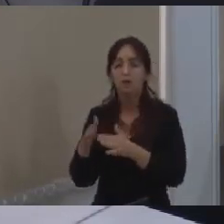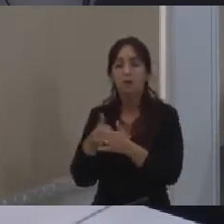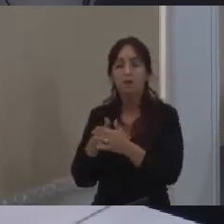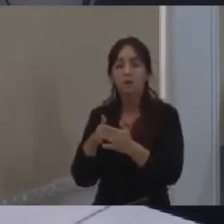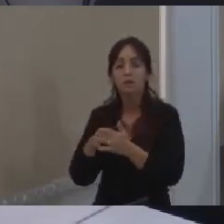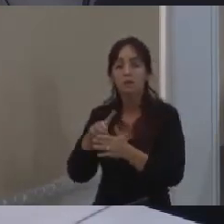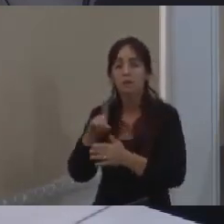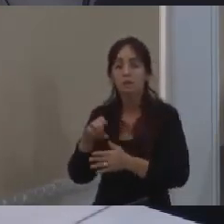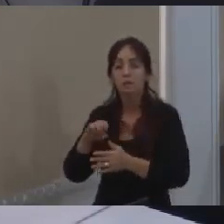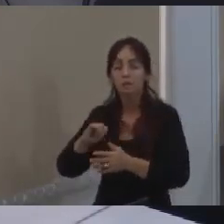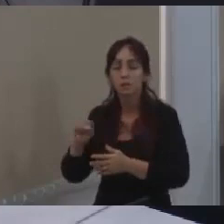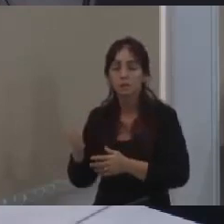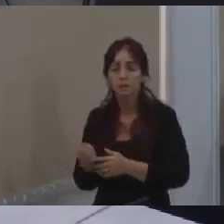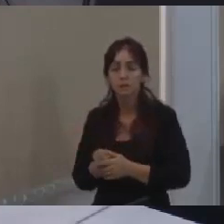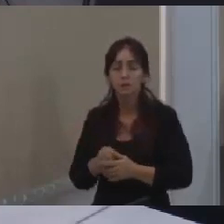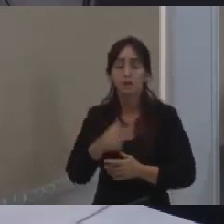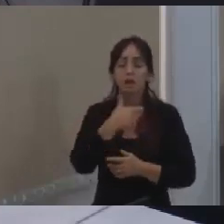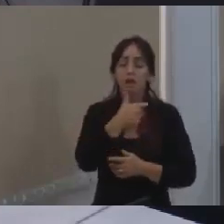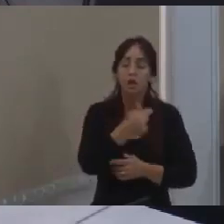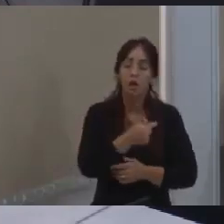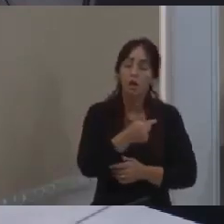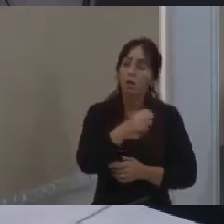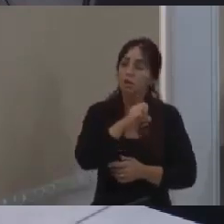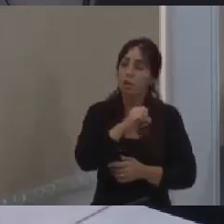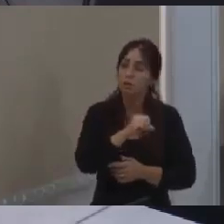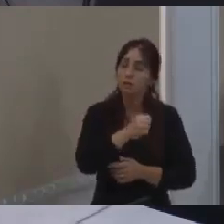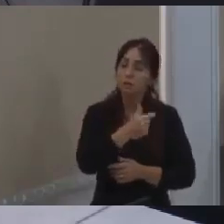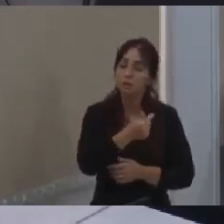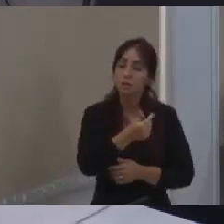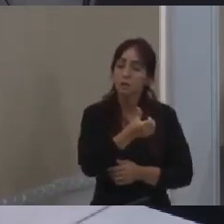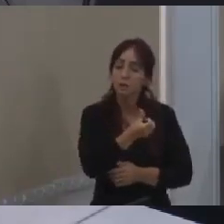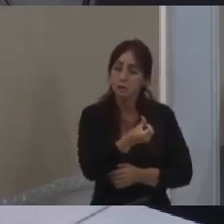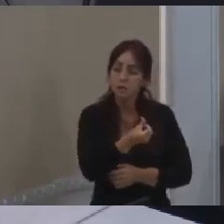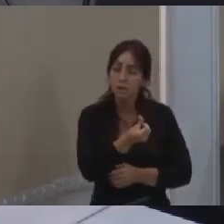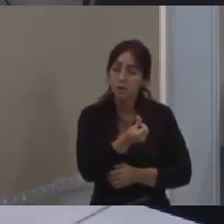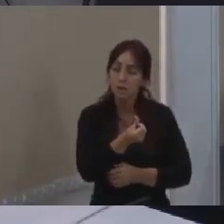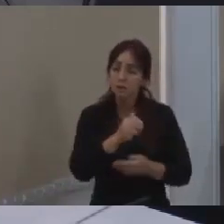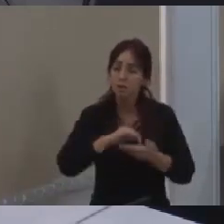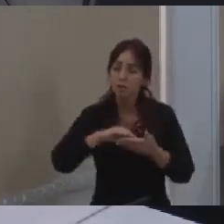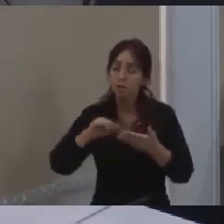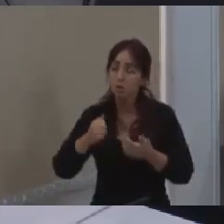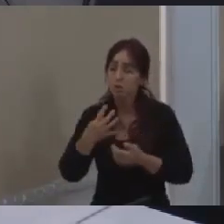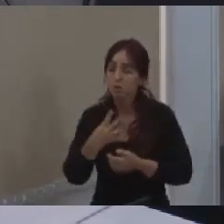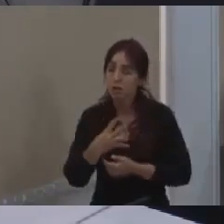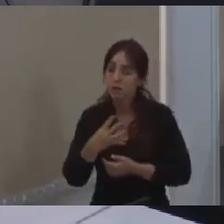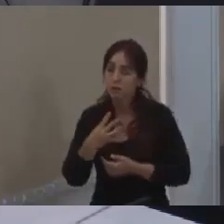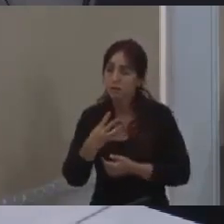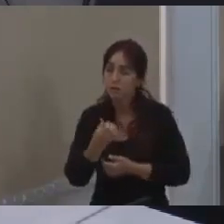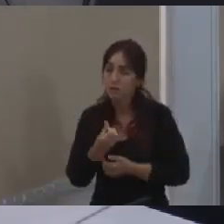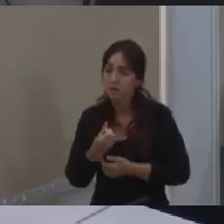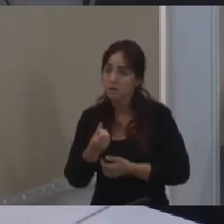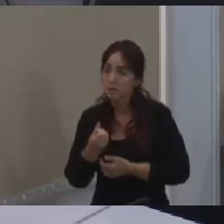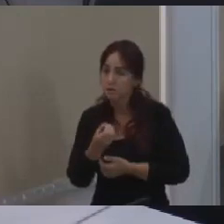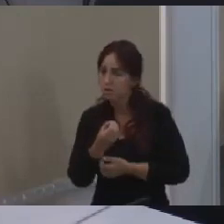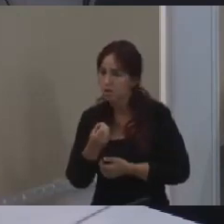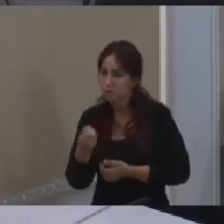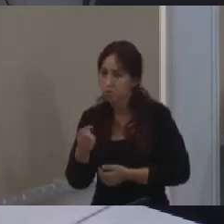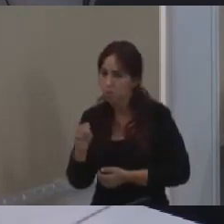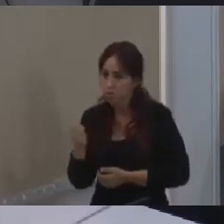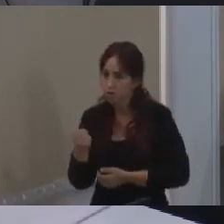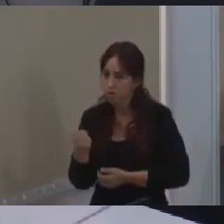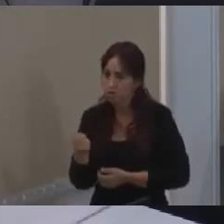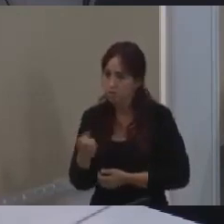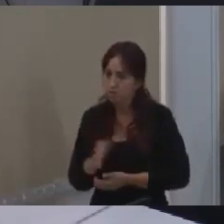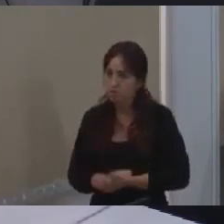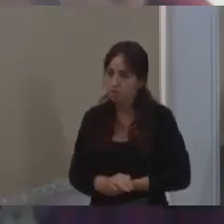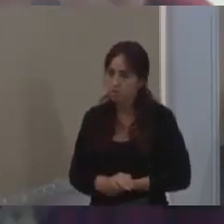ZEIS. Das 976 unidades, 408 estariam em ZEIS, mas a senhora falou que pode ter alguma modificação aqui para lá